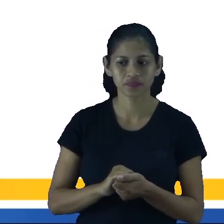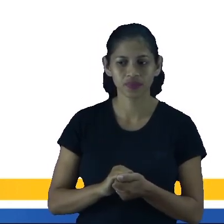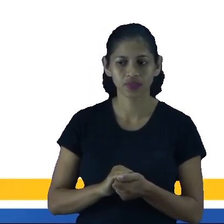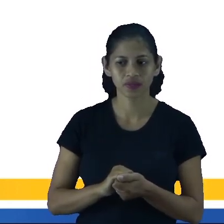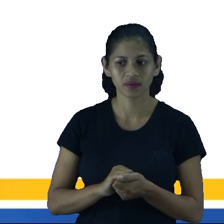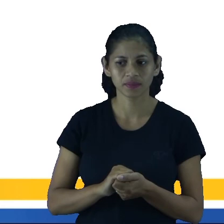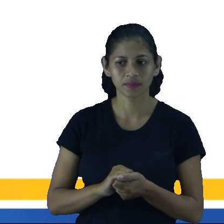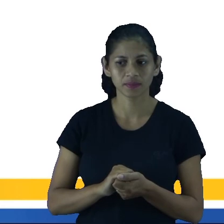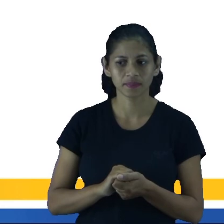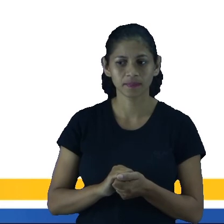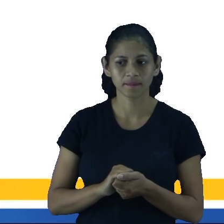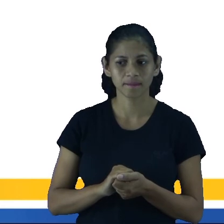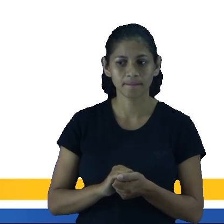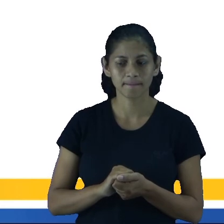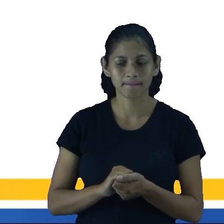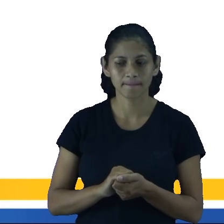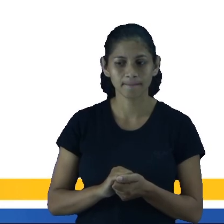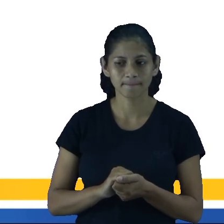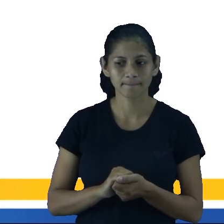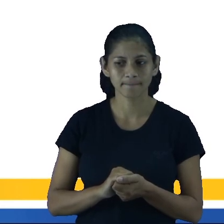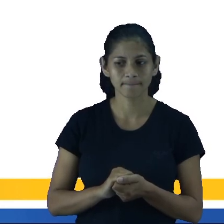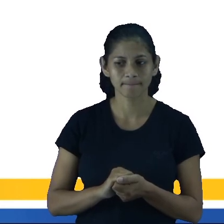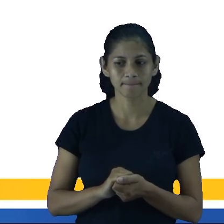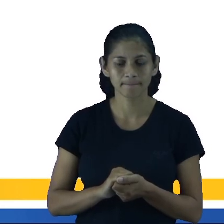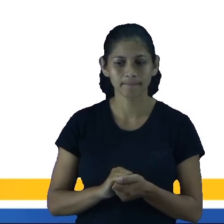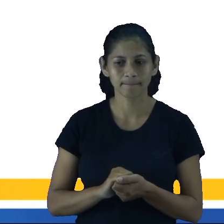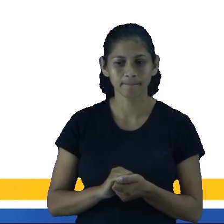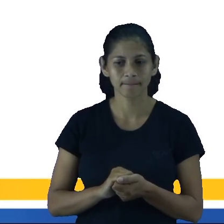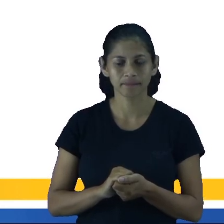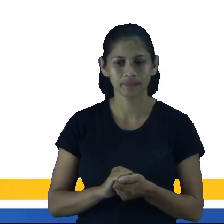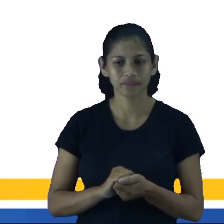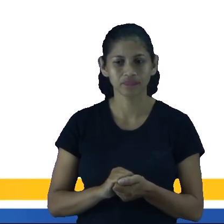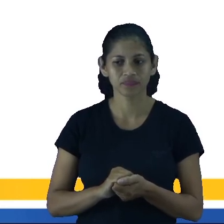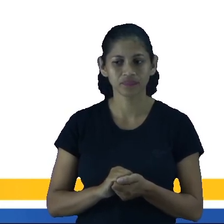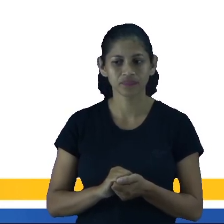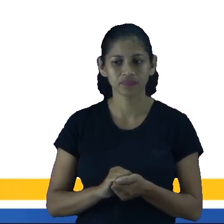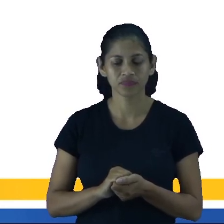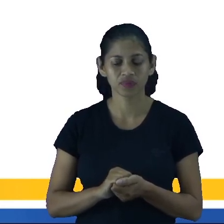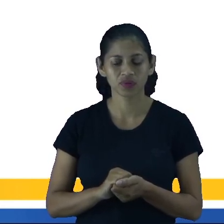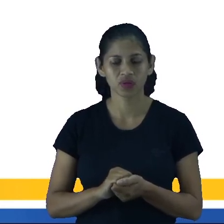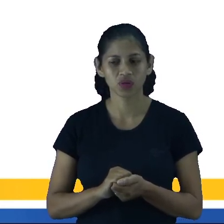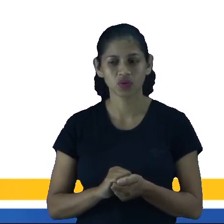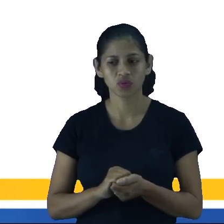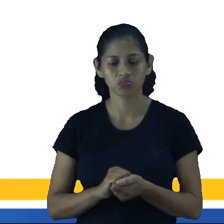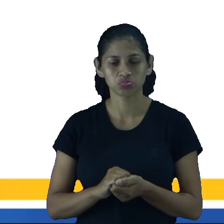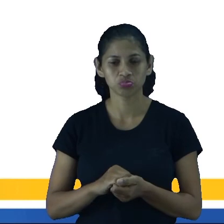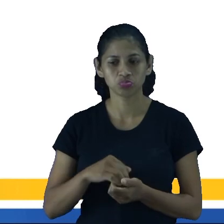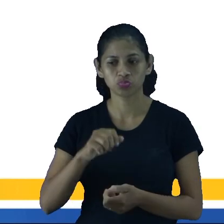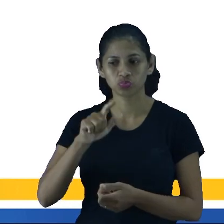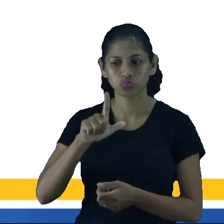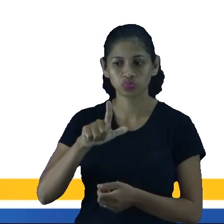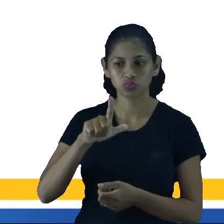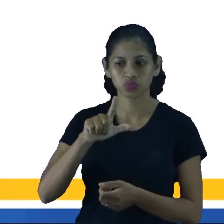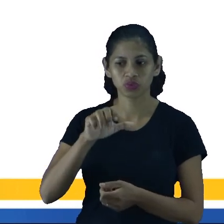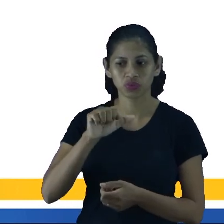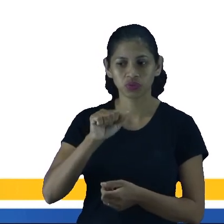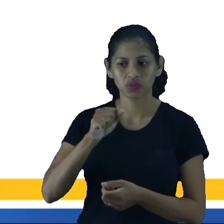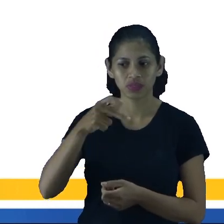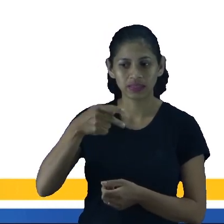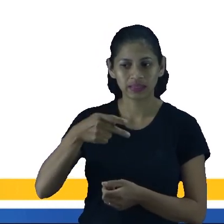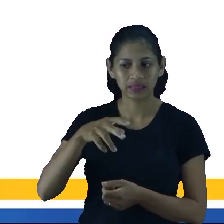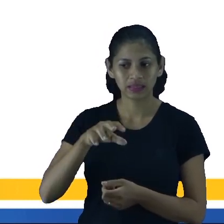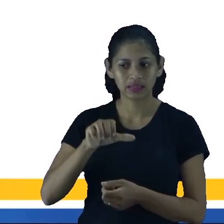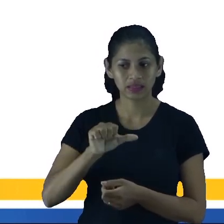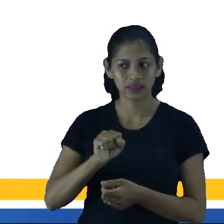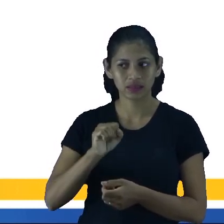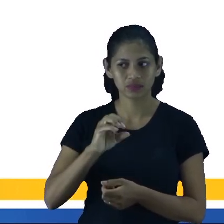Lápis ou de tempo? Né? Então, se é lápis, galerinha, claro que é de tempo, né? A pessoa tem o tempo, lápis é um esquecimento. Se você